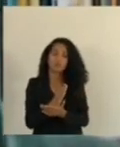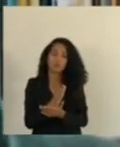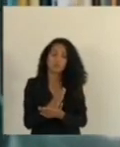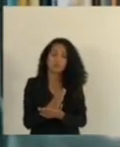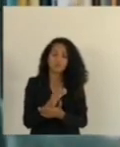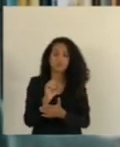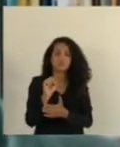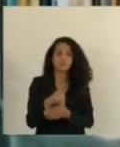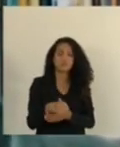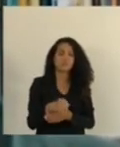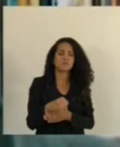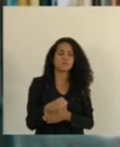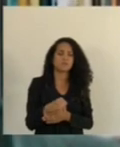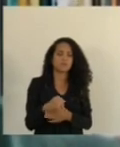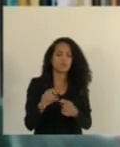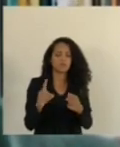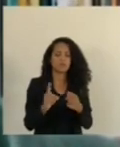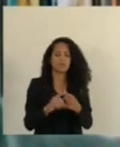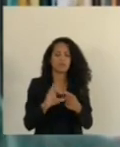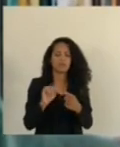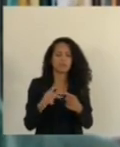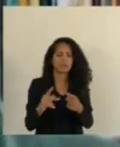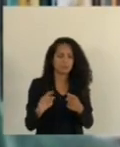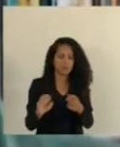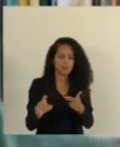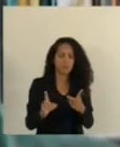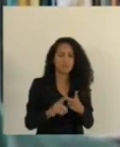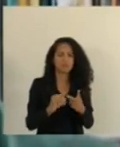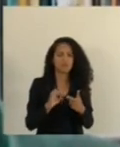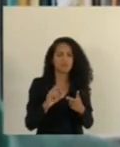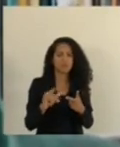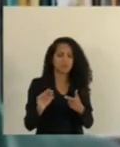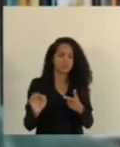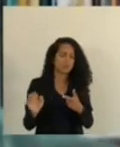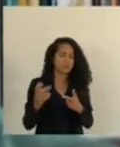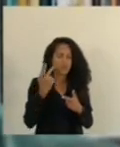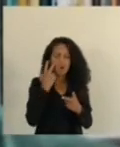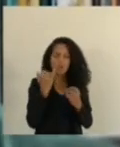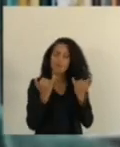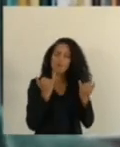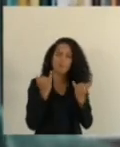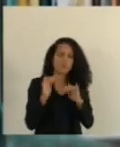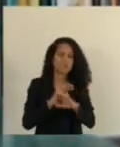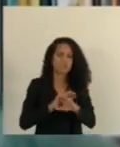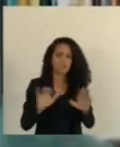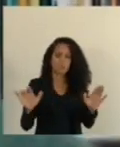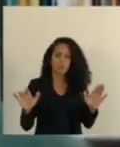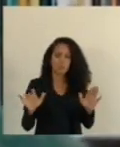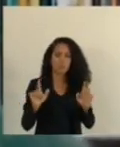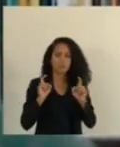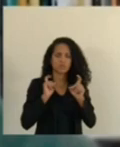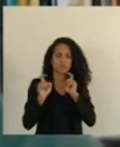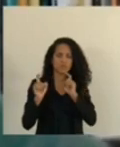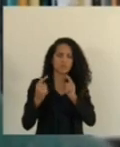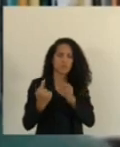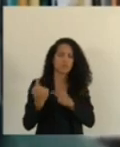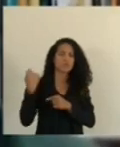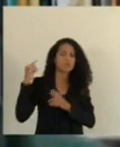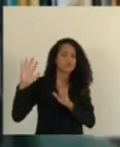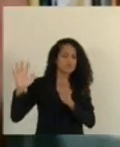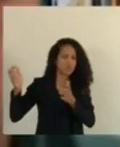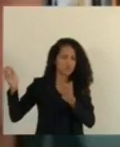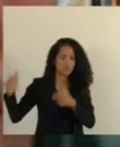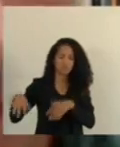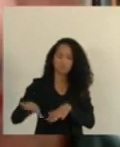Focamp e IDAF só por questão de informação porque foi debatido isso na sessão anterior menos